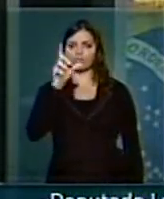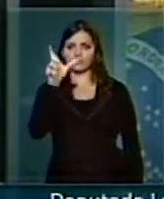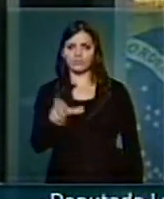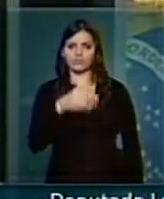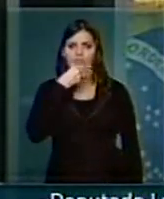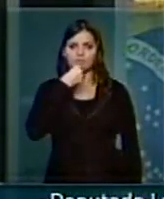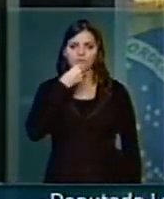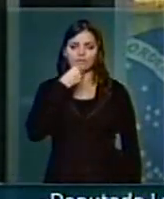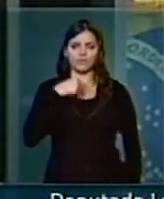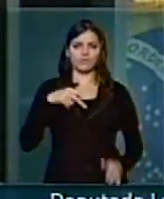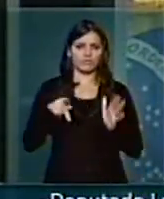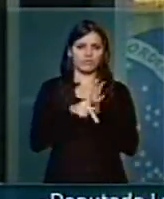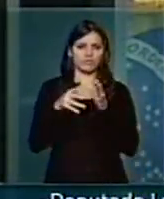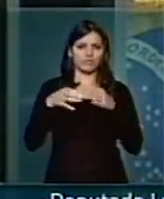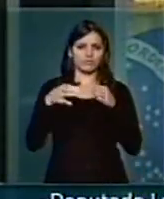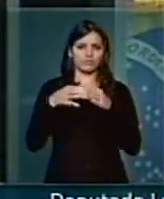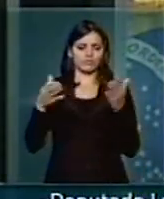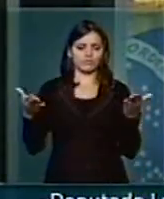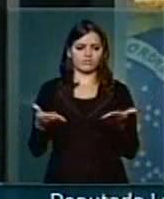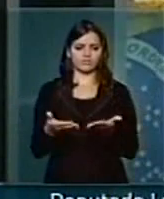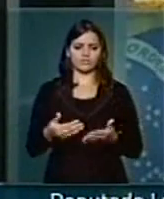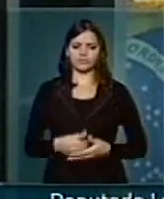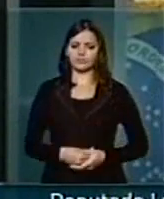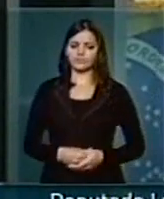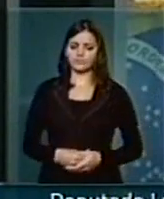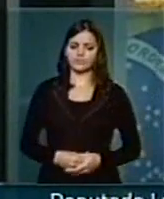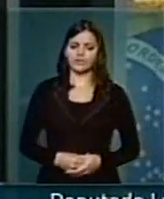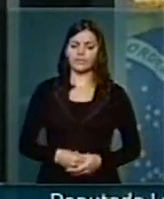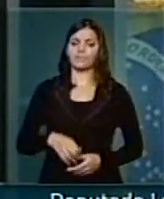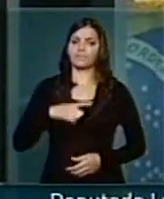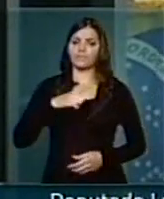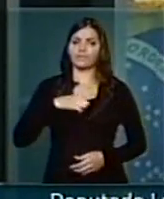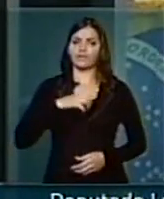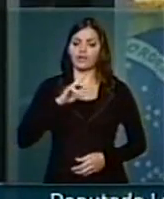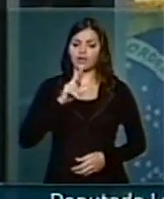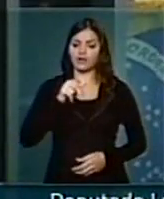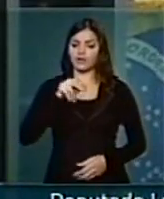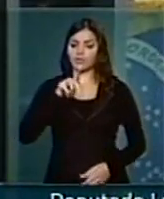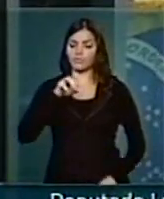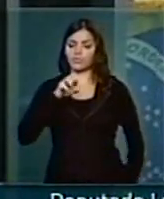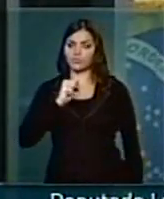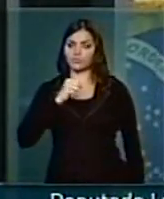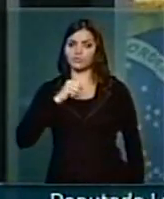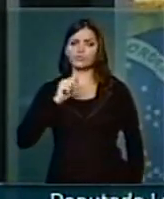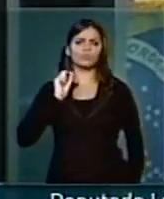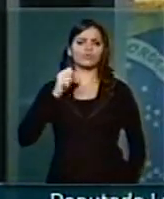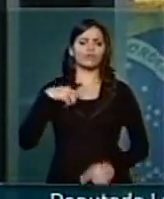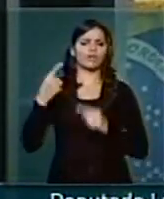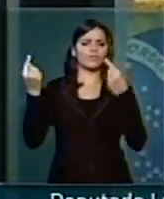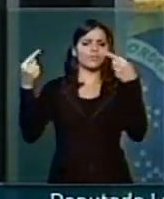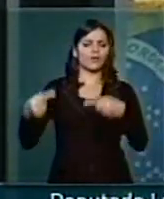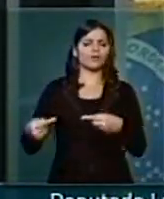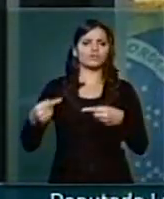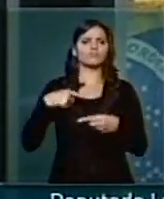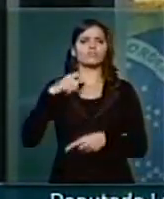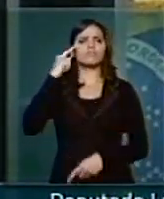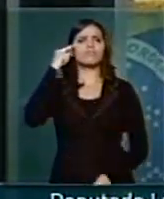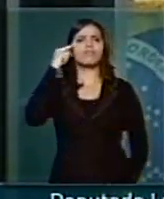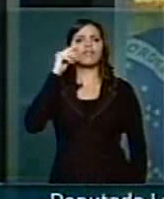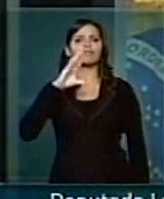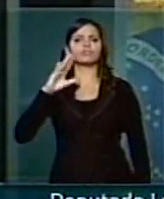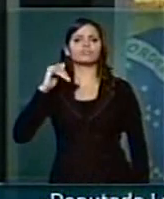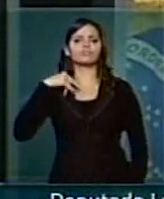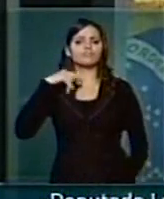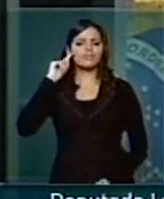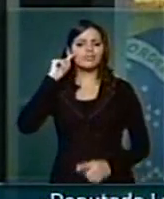presidente da sessão hoje, Inocencio de Oliveira, são de ramos opostos, tiveram a maturidade de